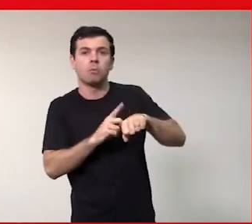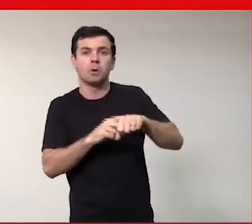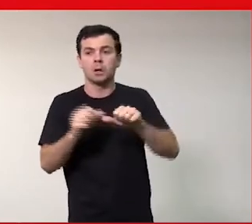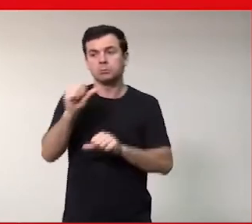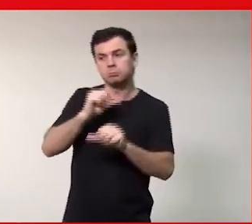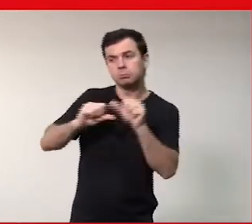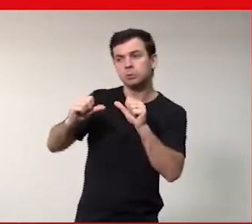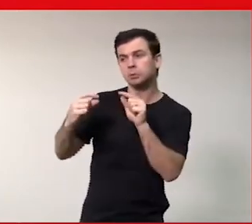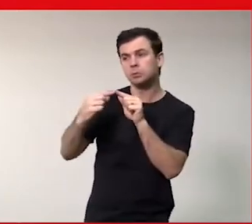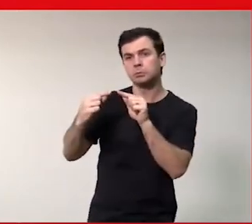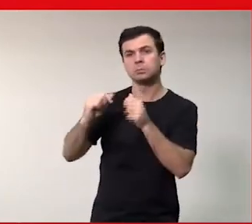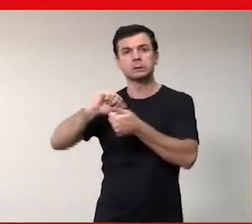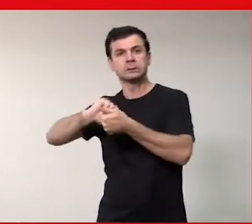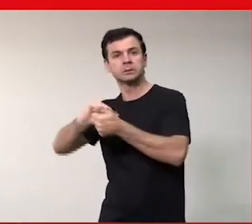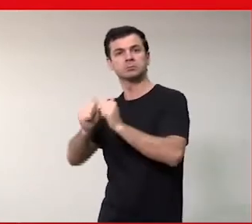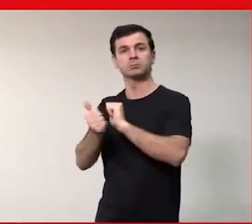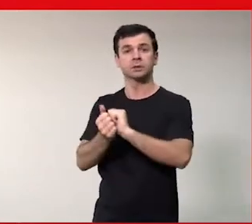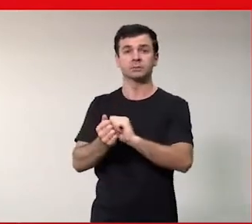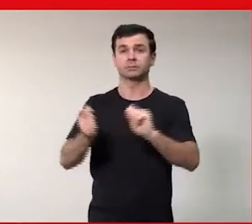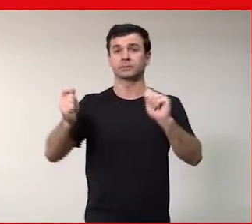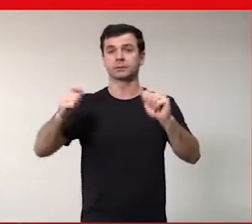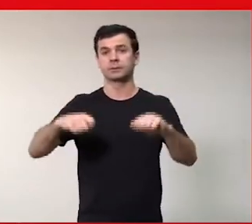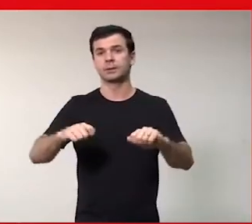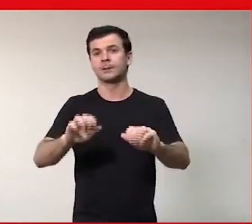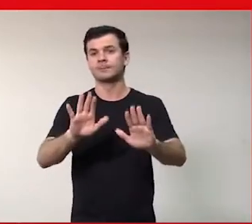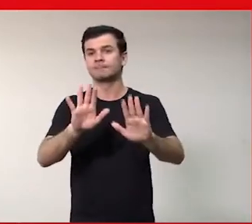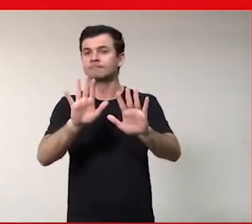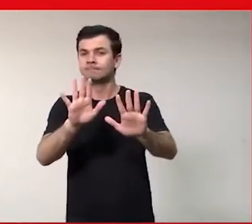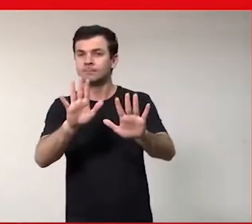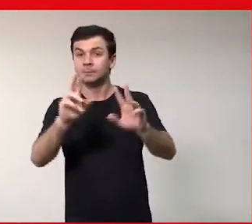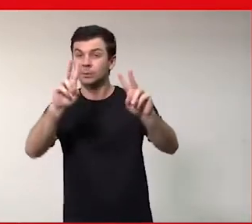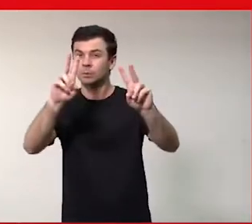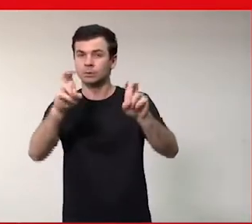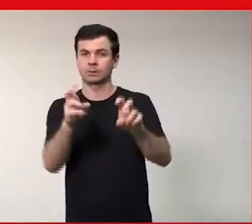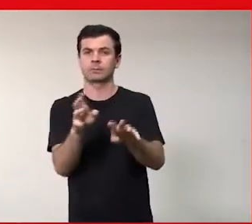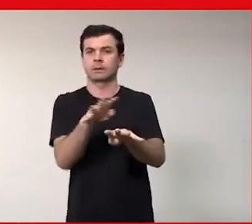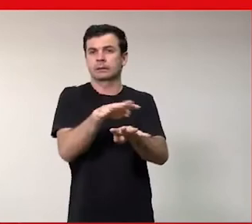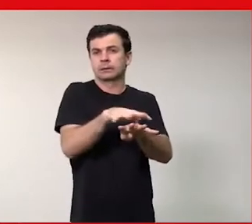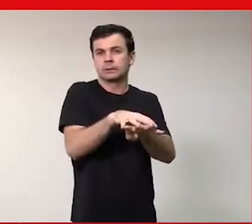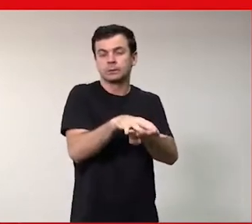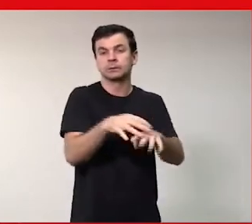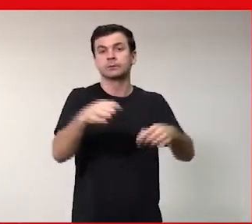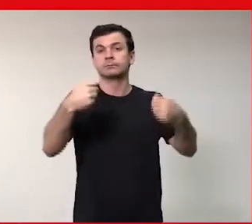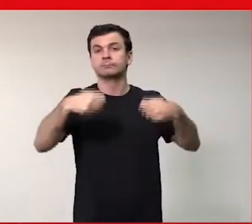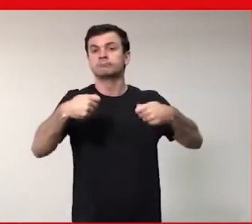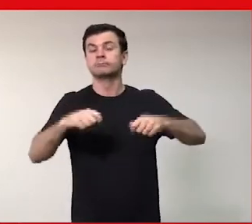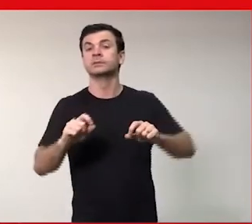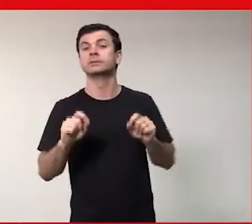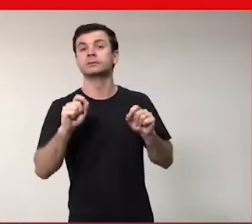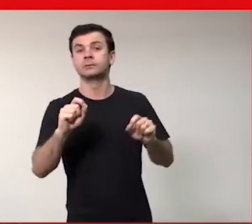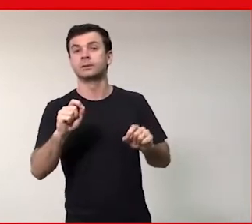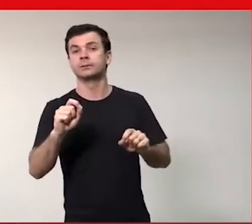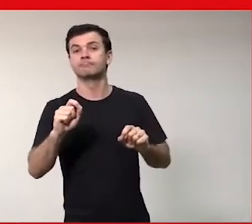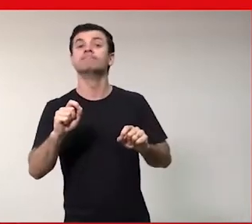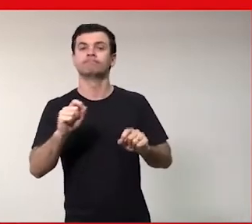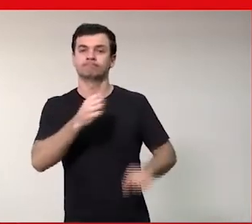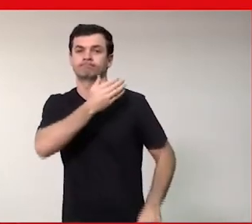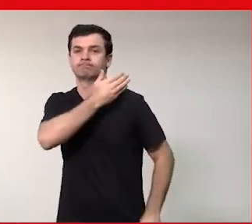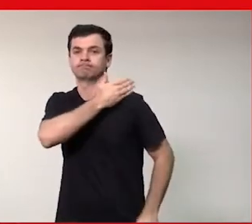Mas isso tem que ser aceito, a inclusão tem que estar lá. Isso precisa ser aceito sem que haja preconceito.